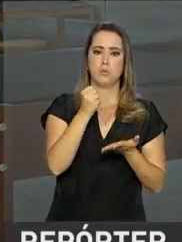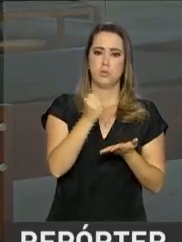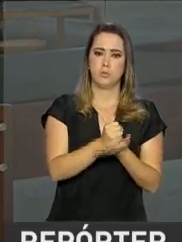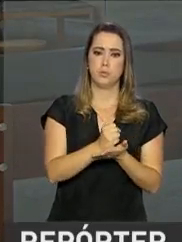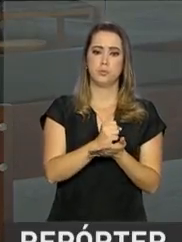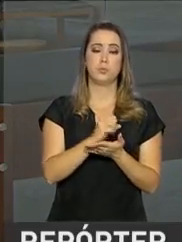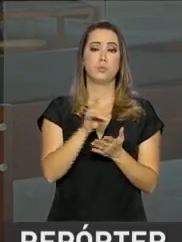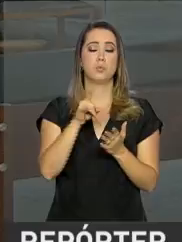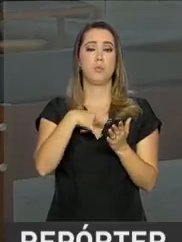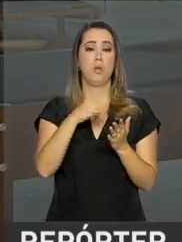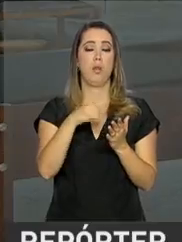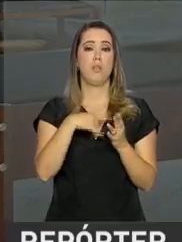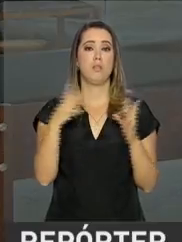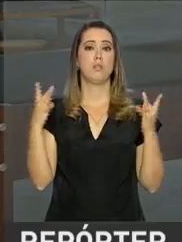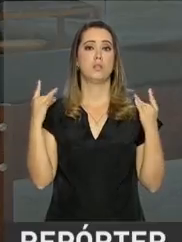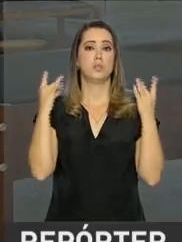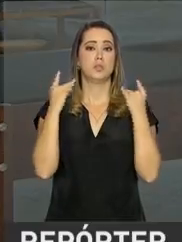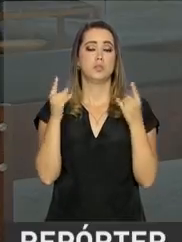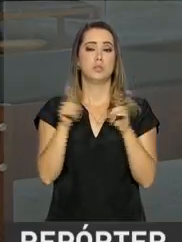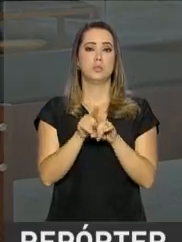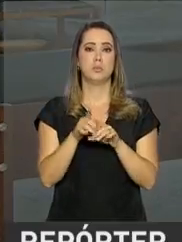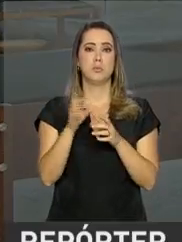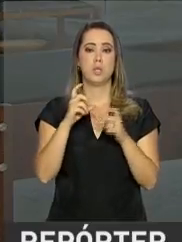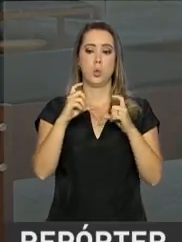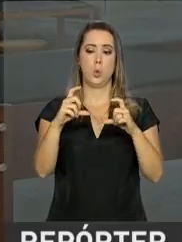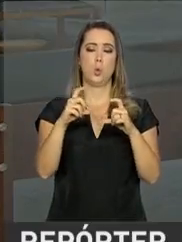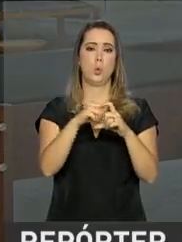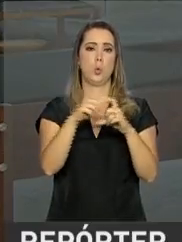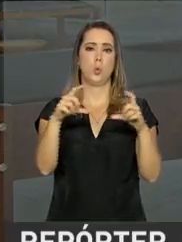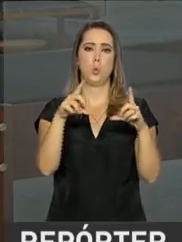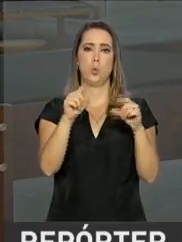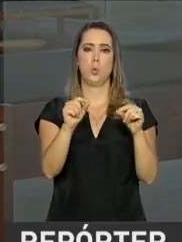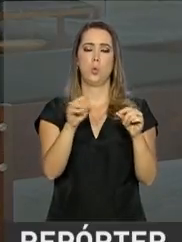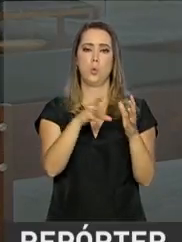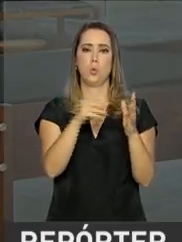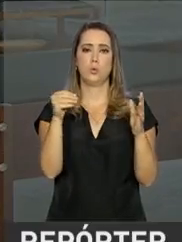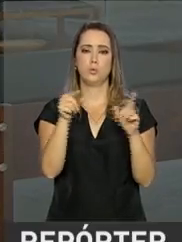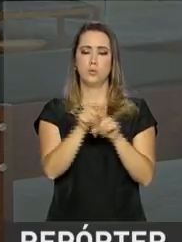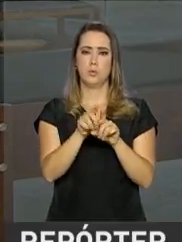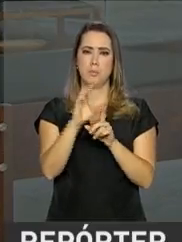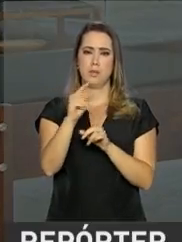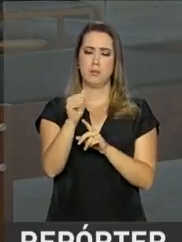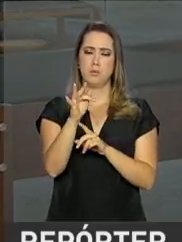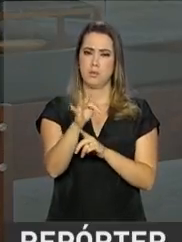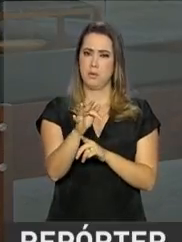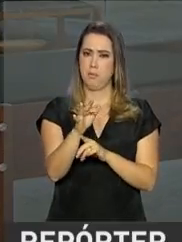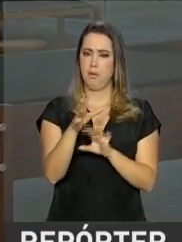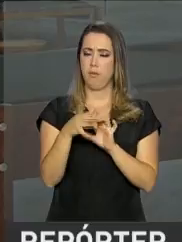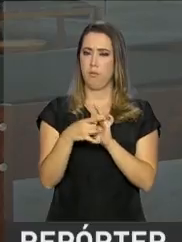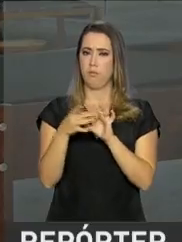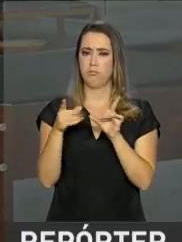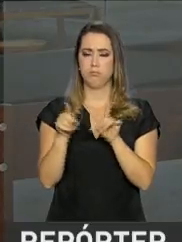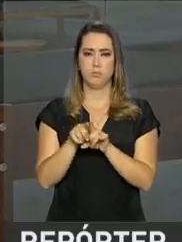de Habilitação e cópia do cartão bancário para que a situação cadastral do CPF seja